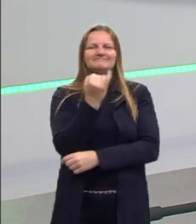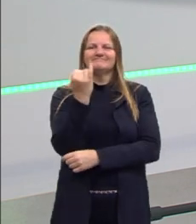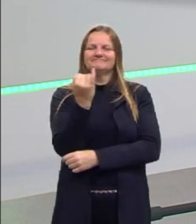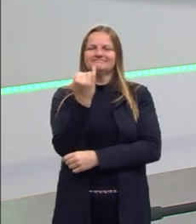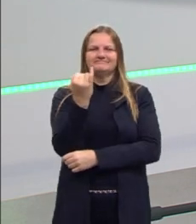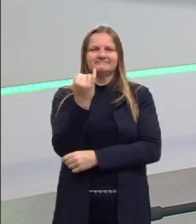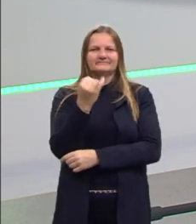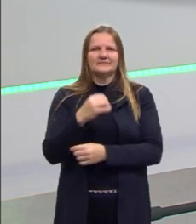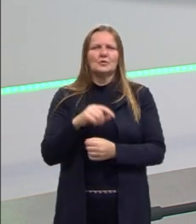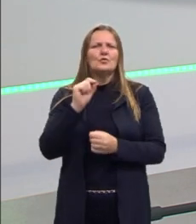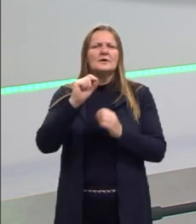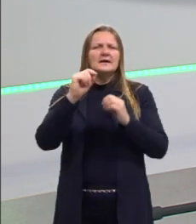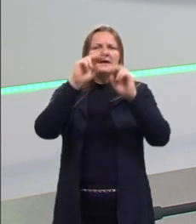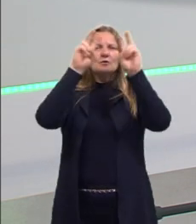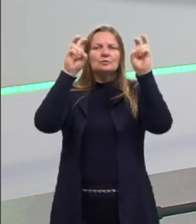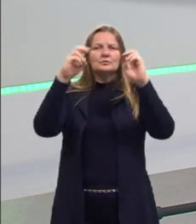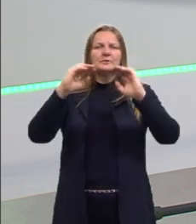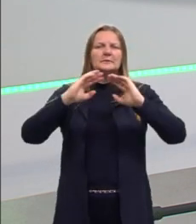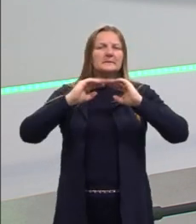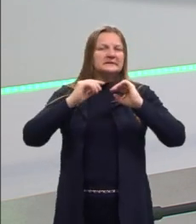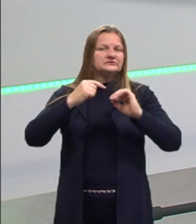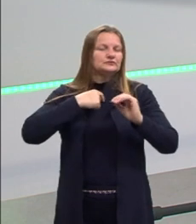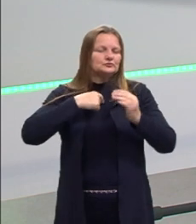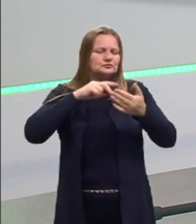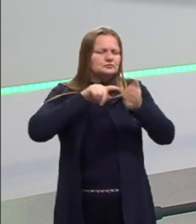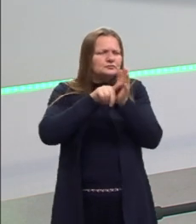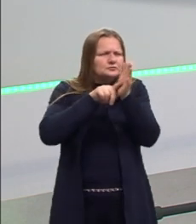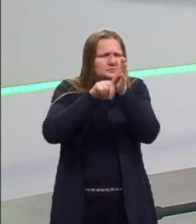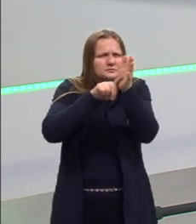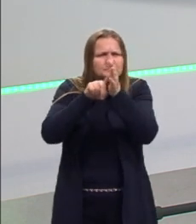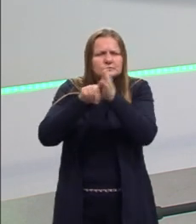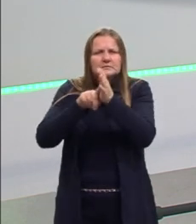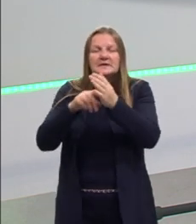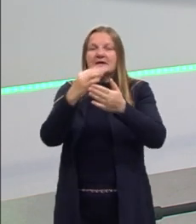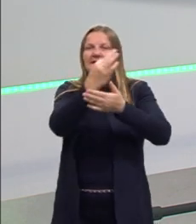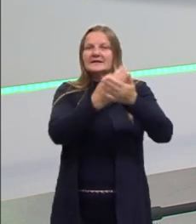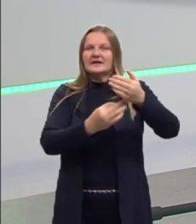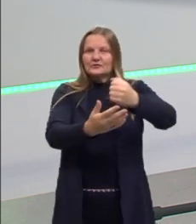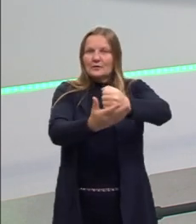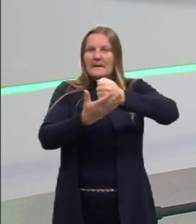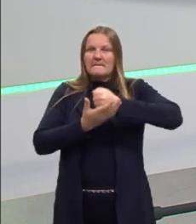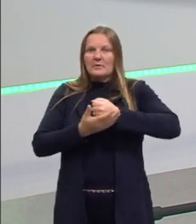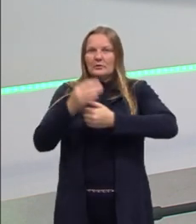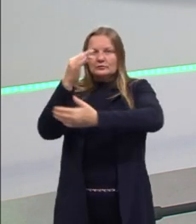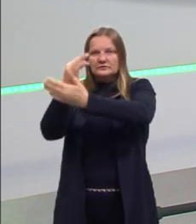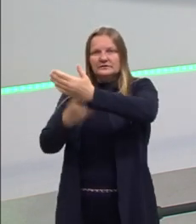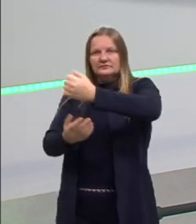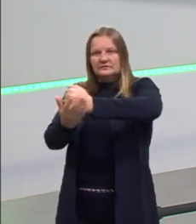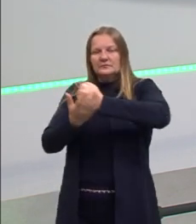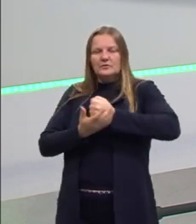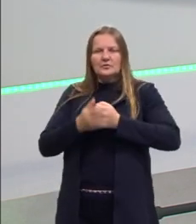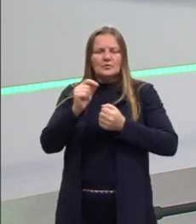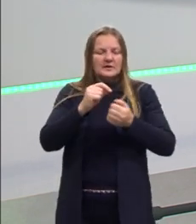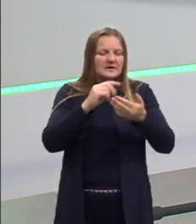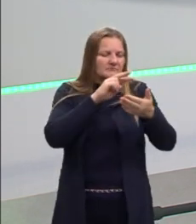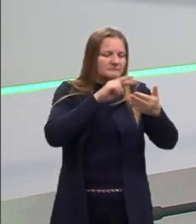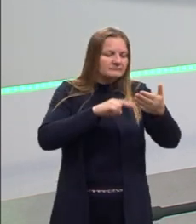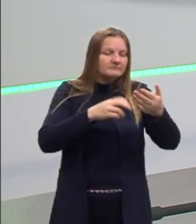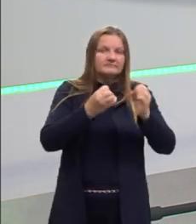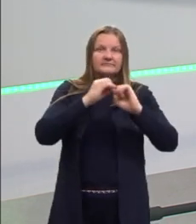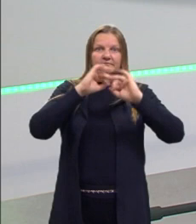que esse tema me pede? Analise também os textos de apoio. Leia e interprete o que eles me pedem.